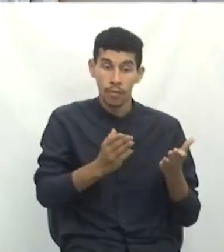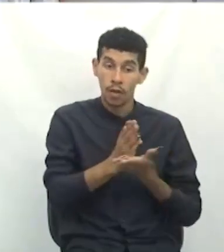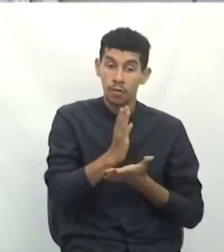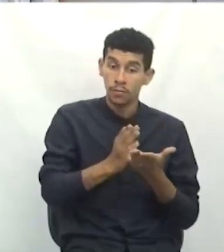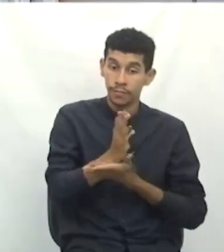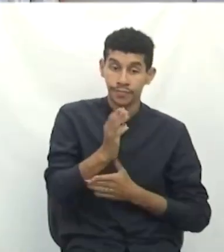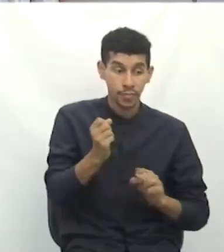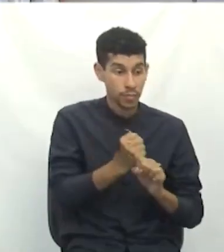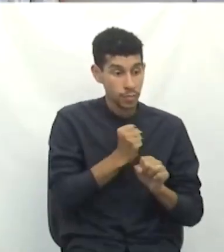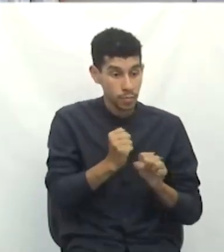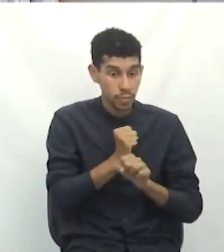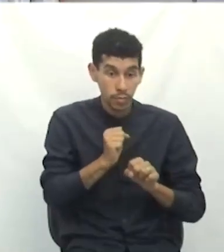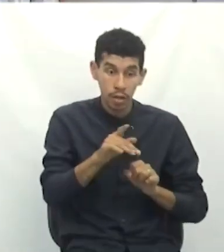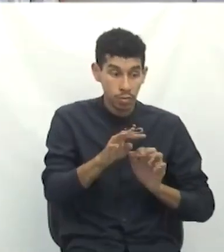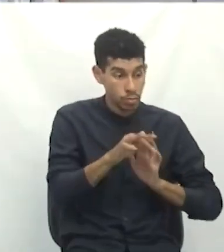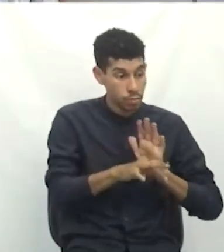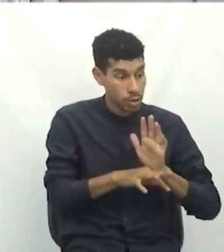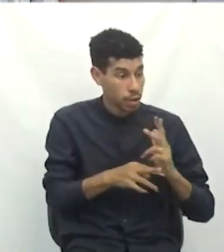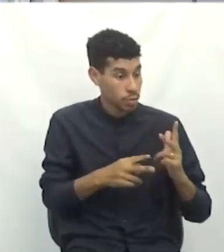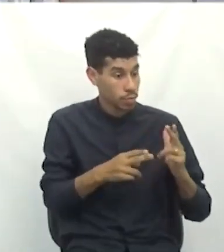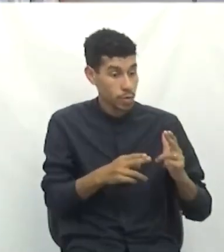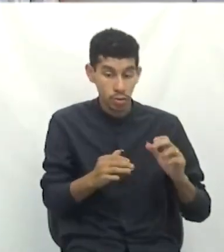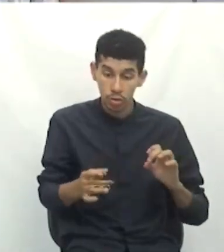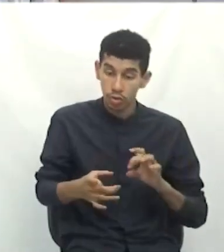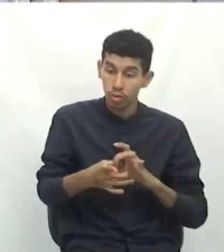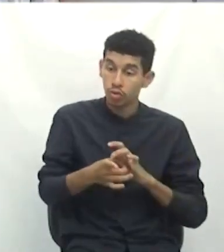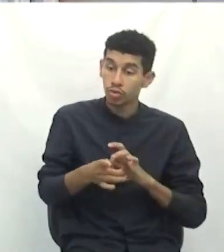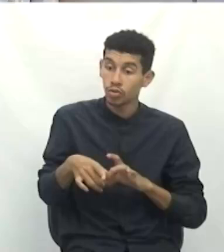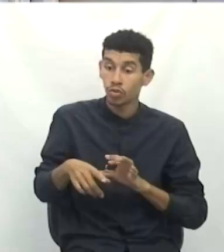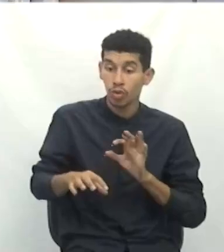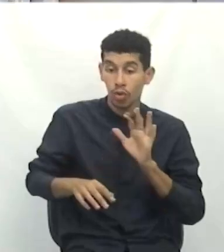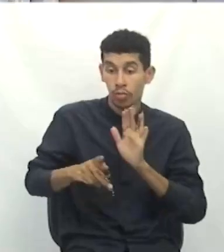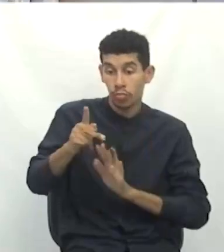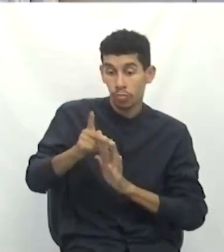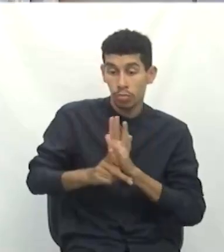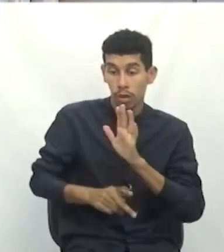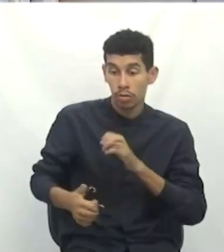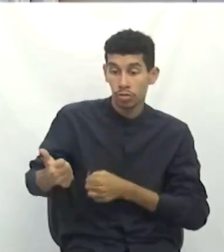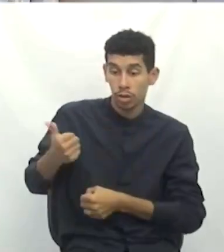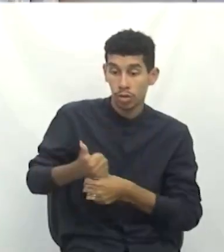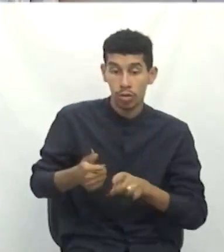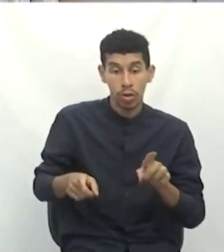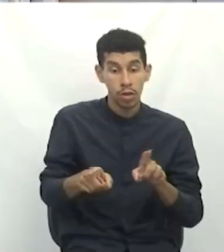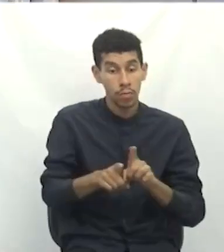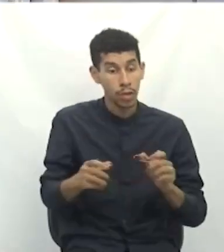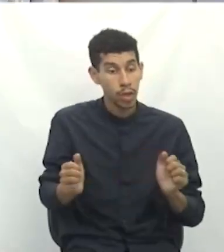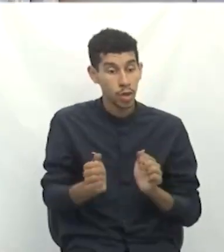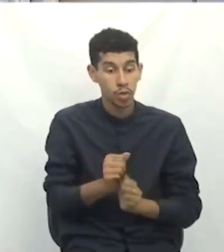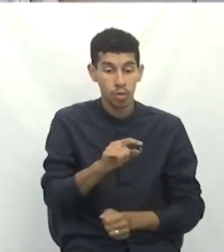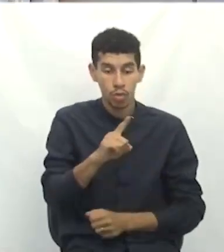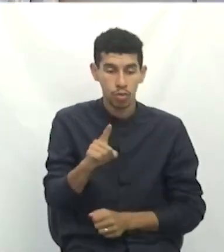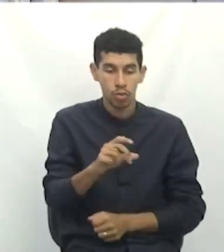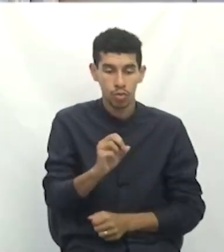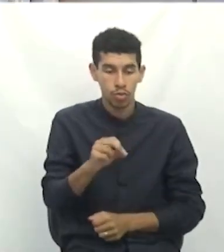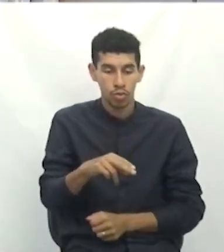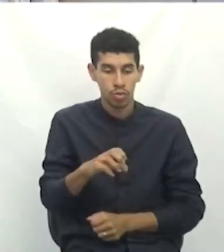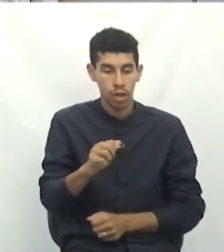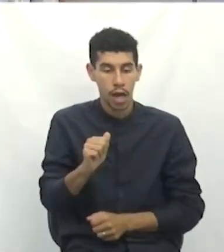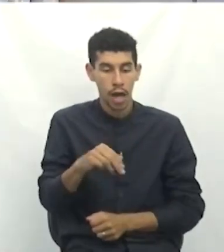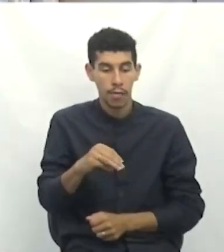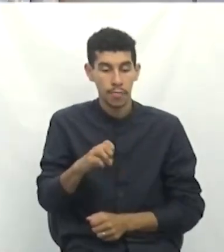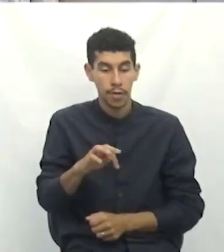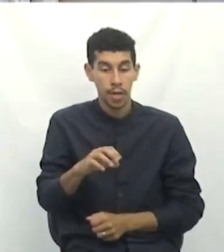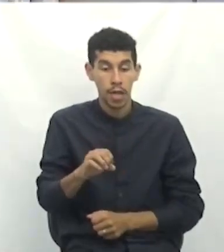obras, o mesmo texto estava junto com o plano diretor e também junto com o zoneamento. Então, essa